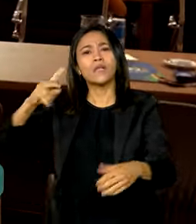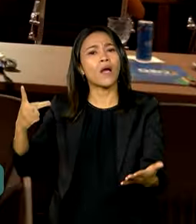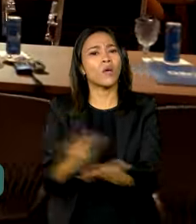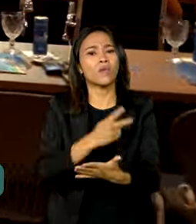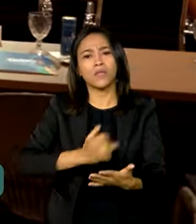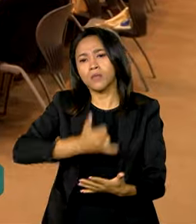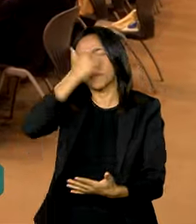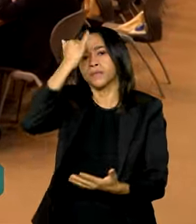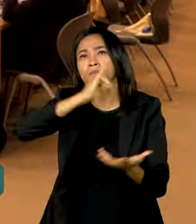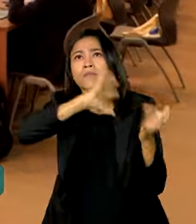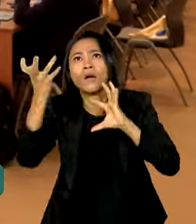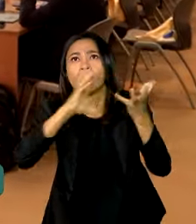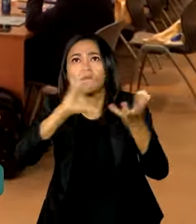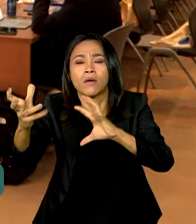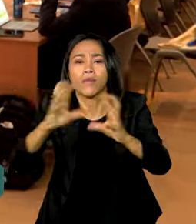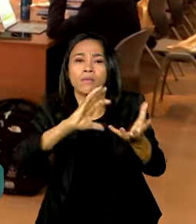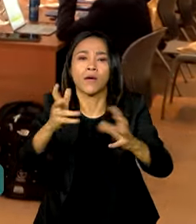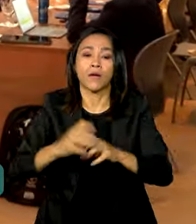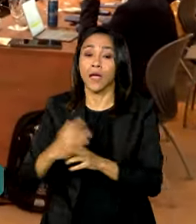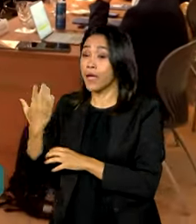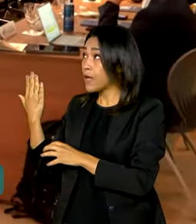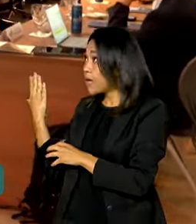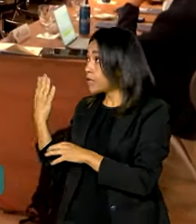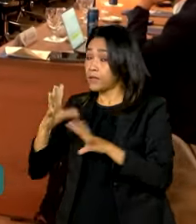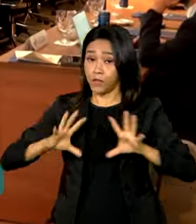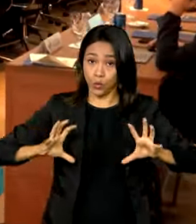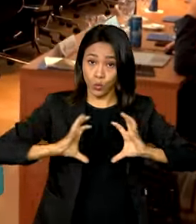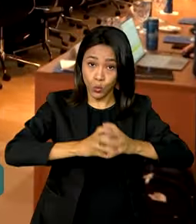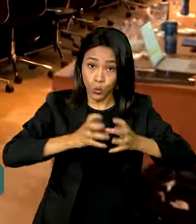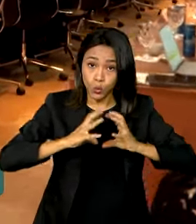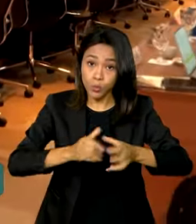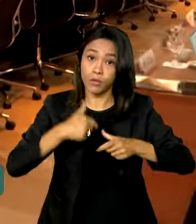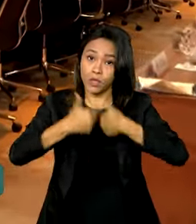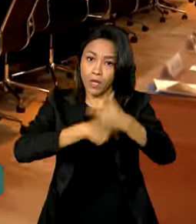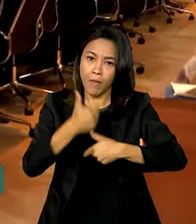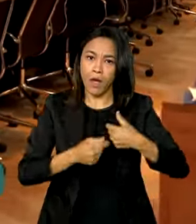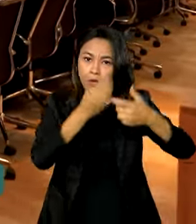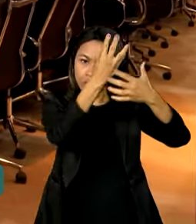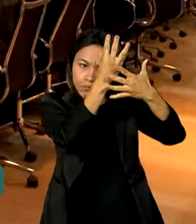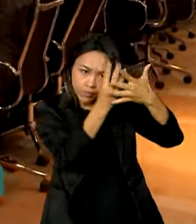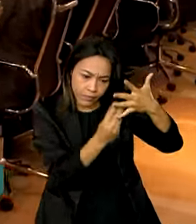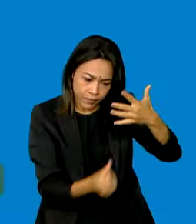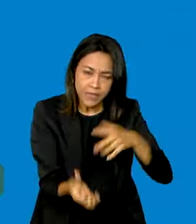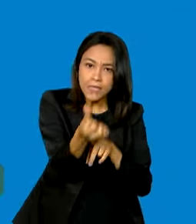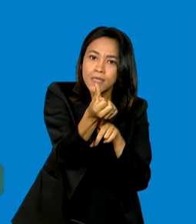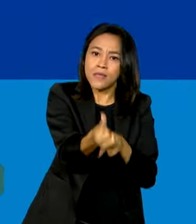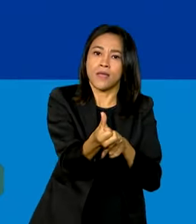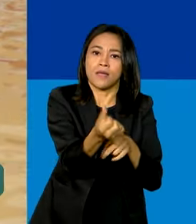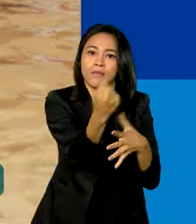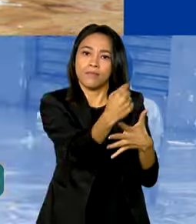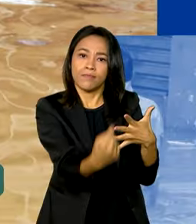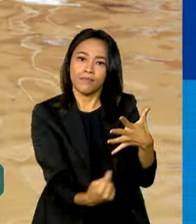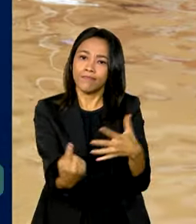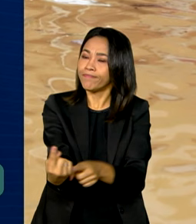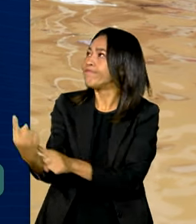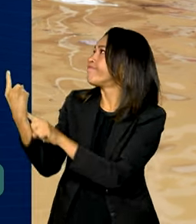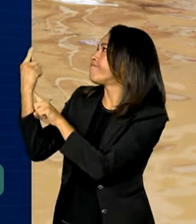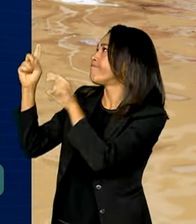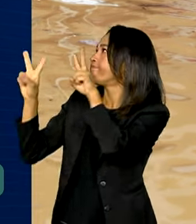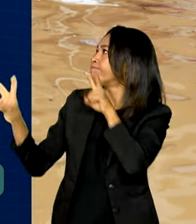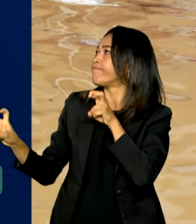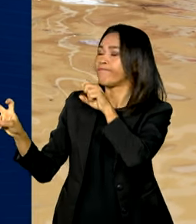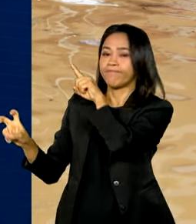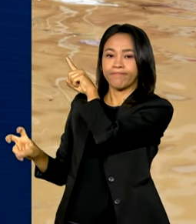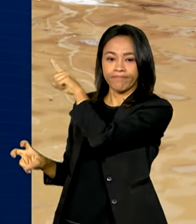desastres. O grupo de trabalho adotou seis prioridades para orientar as ações, combater